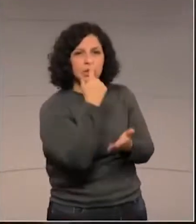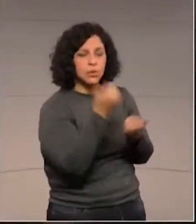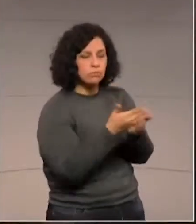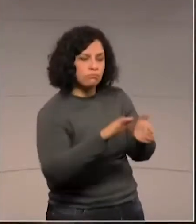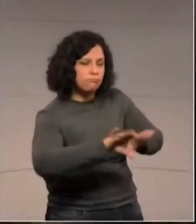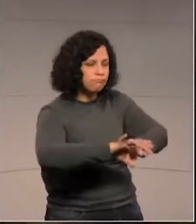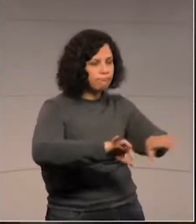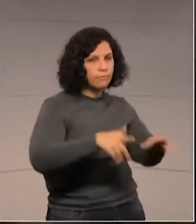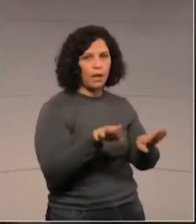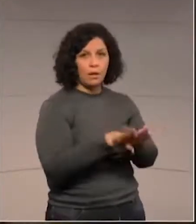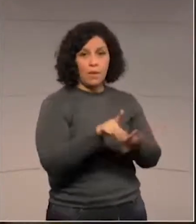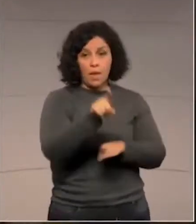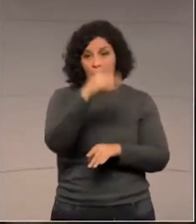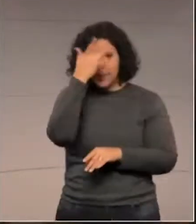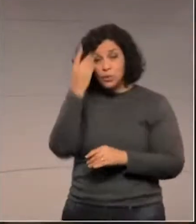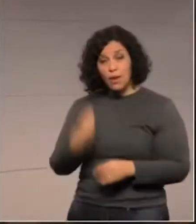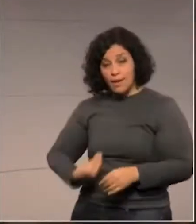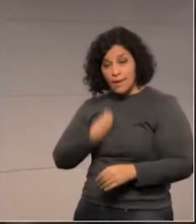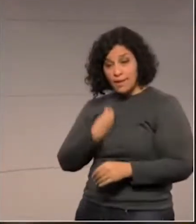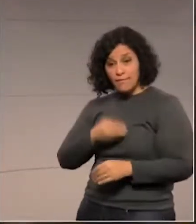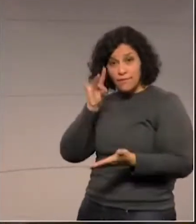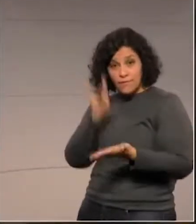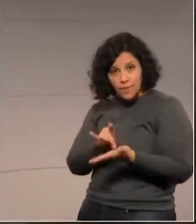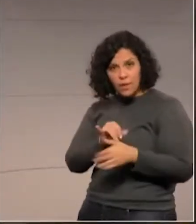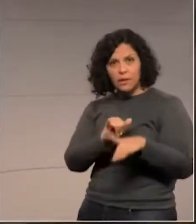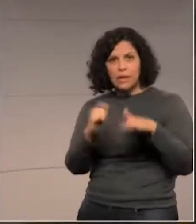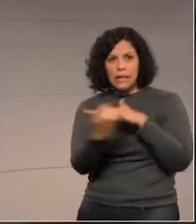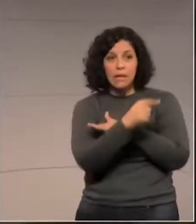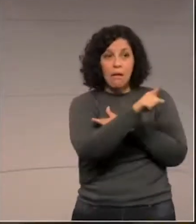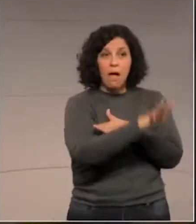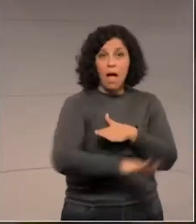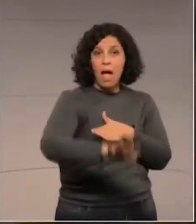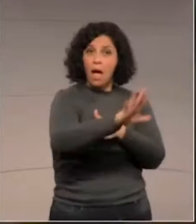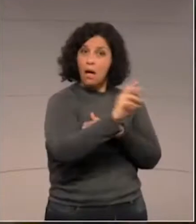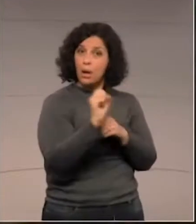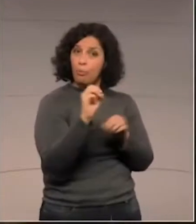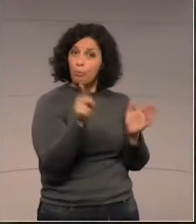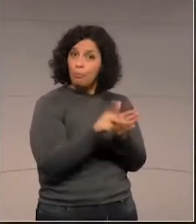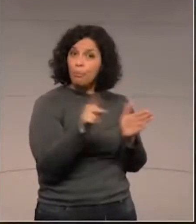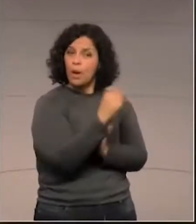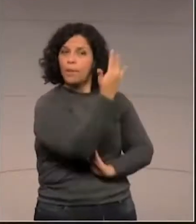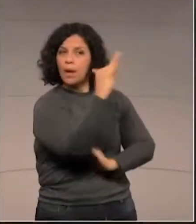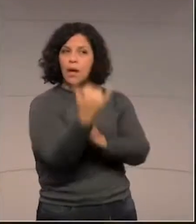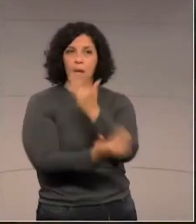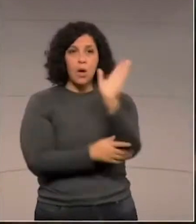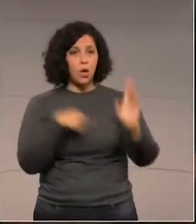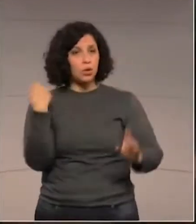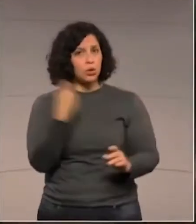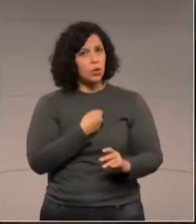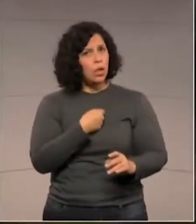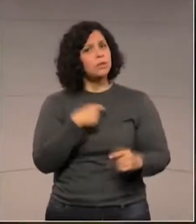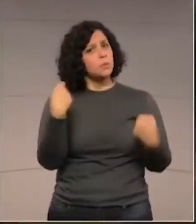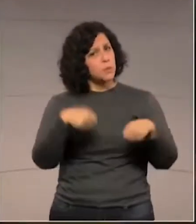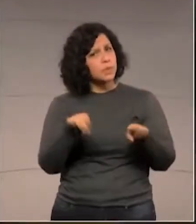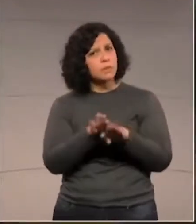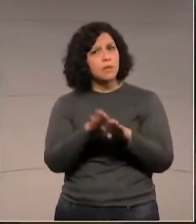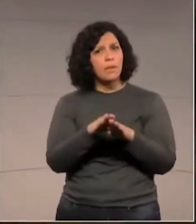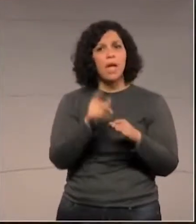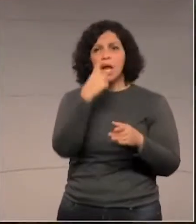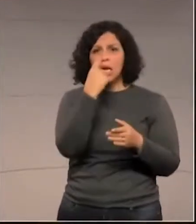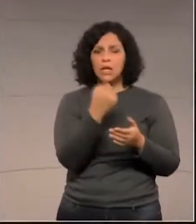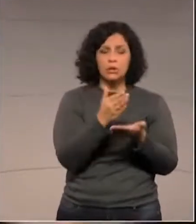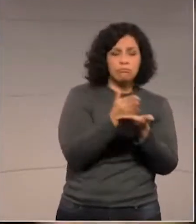Ilha do Mel, que reside e que visita a Ilha do Mel, um santuário ecológico, ele tem a obrigação de fazer a separação do lixo.